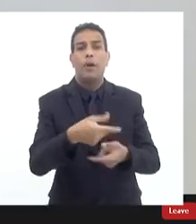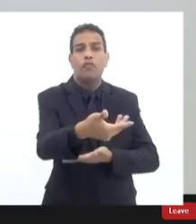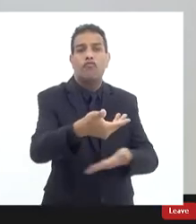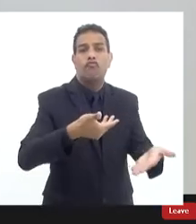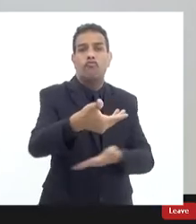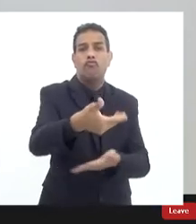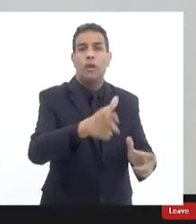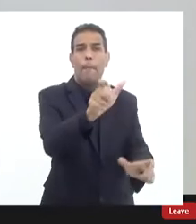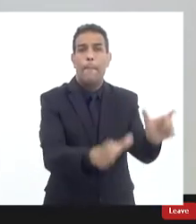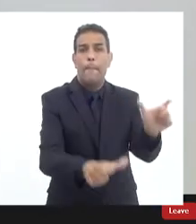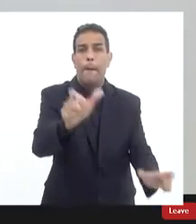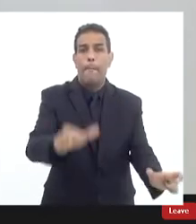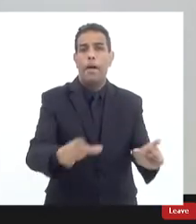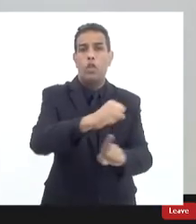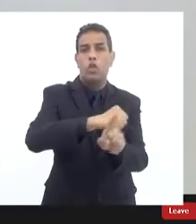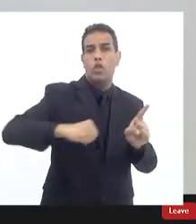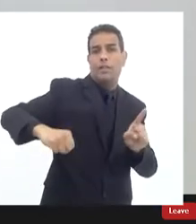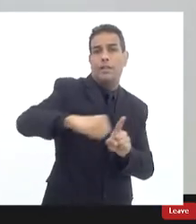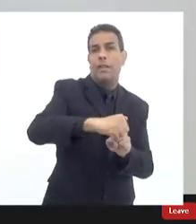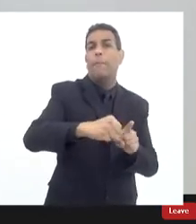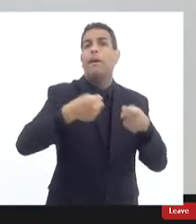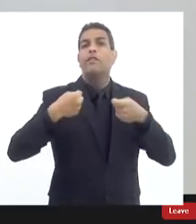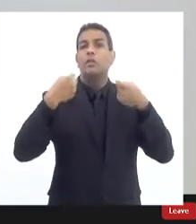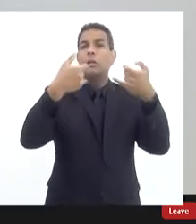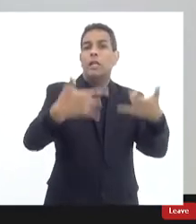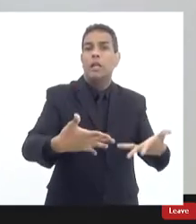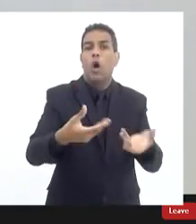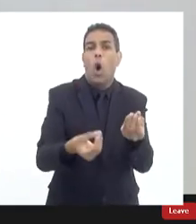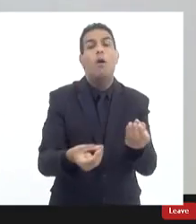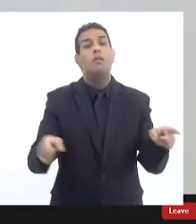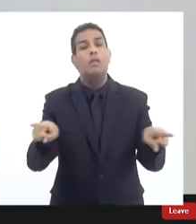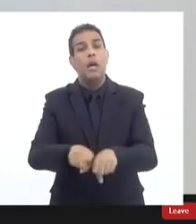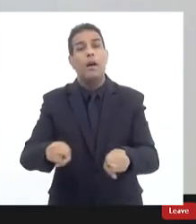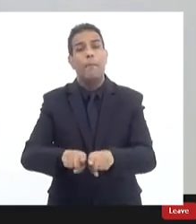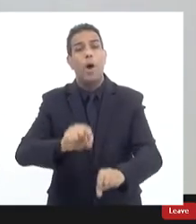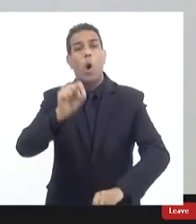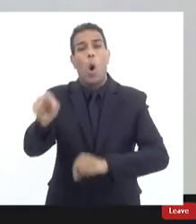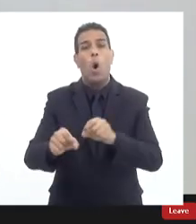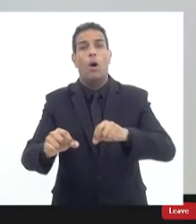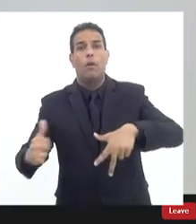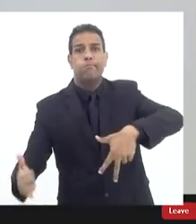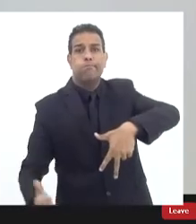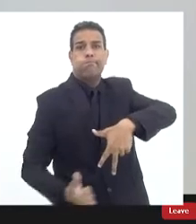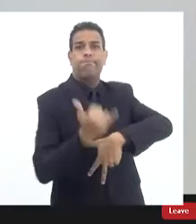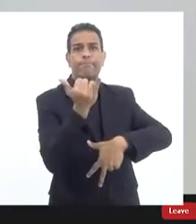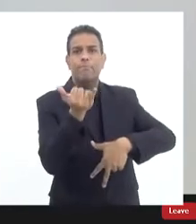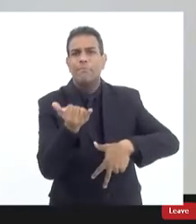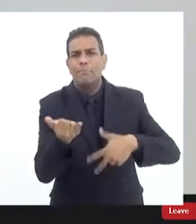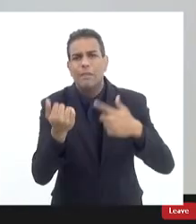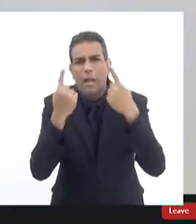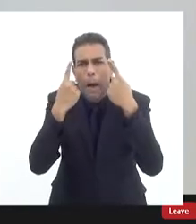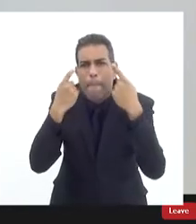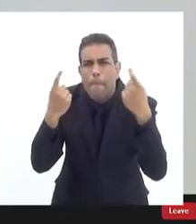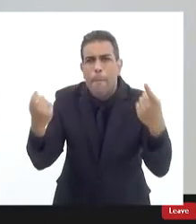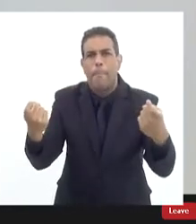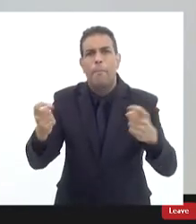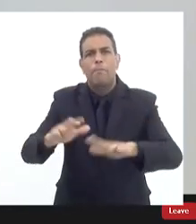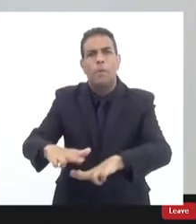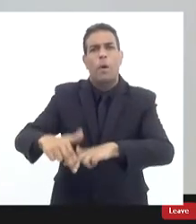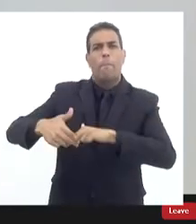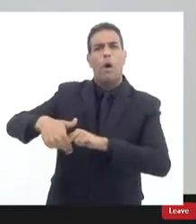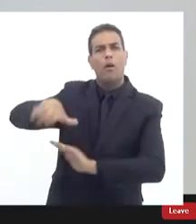com a cidadã com o cidadão com aquelas vítimas da violência muitas vezes por parte do estado